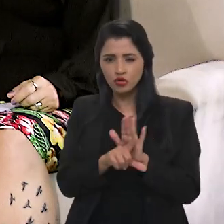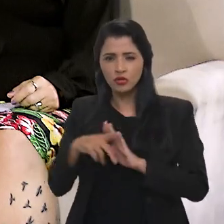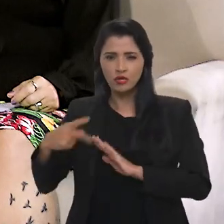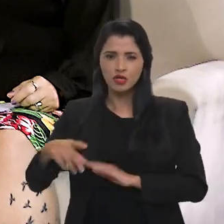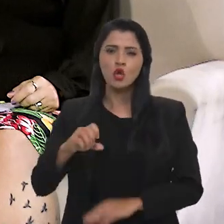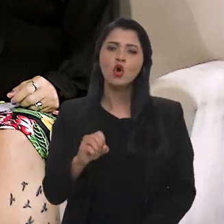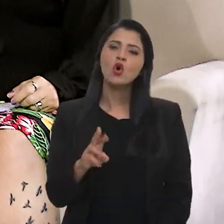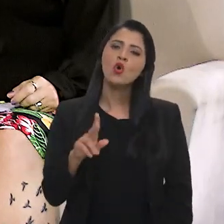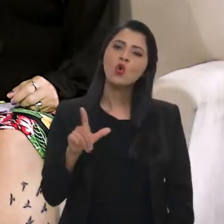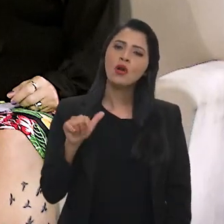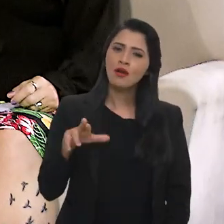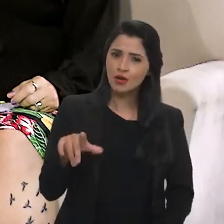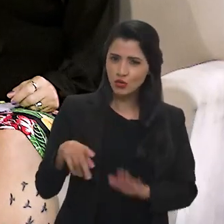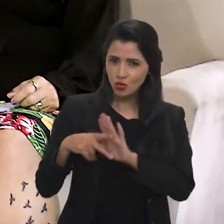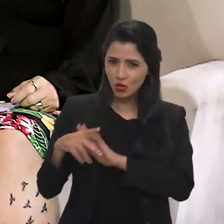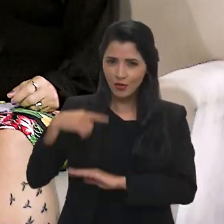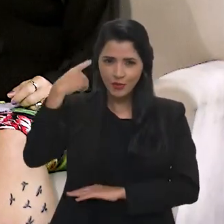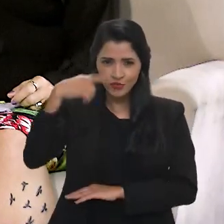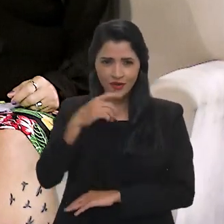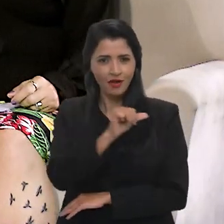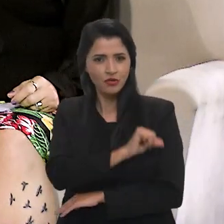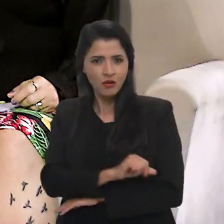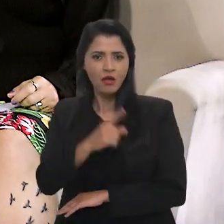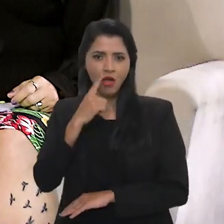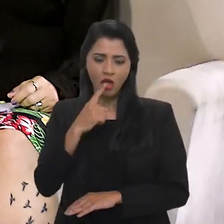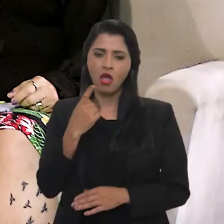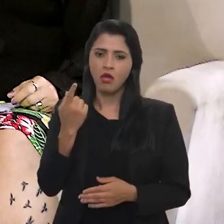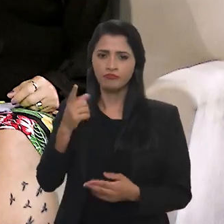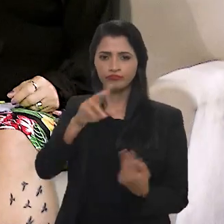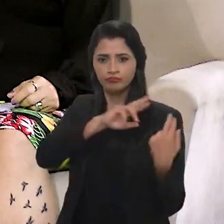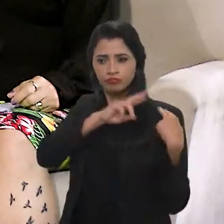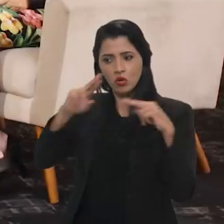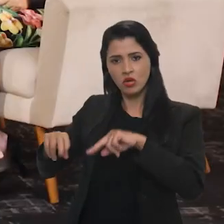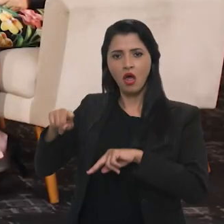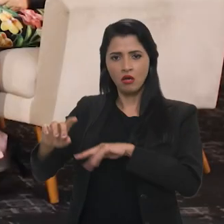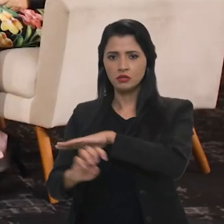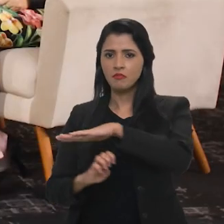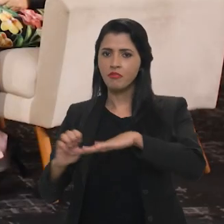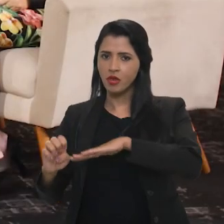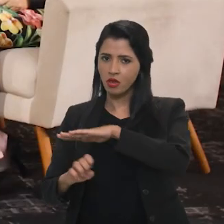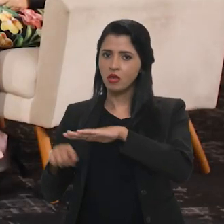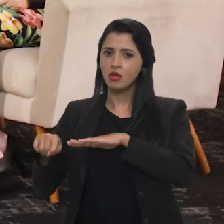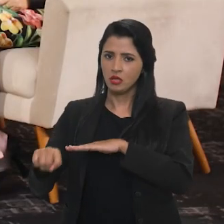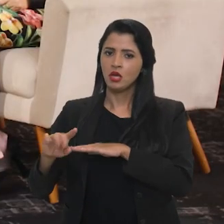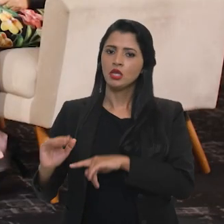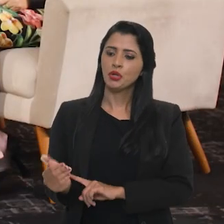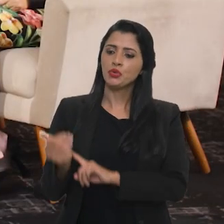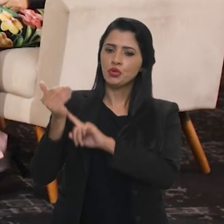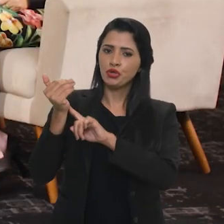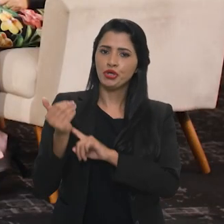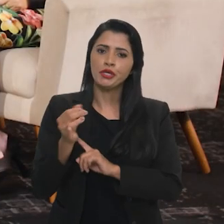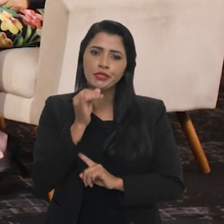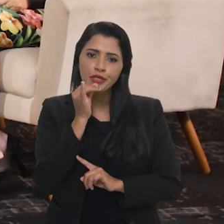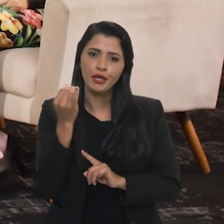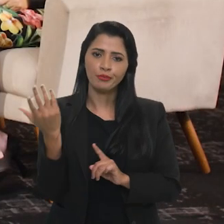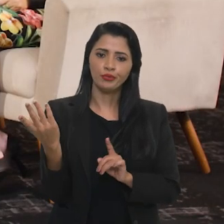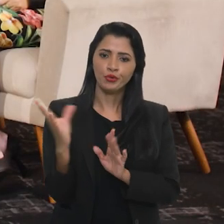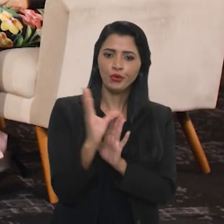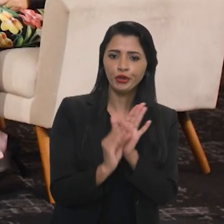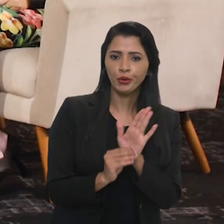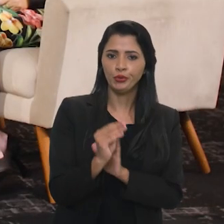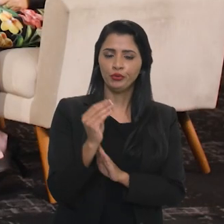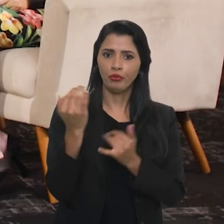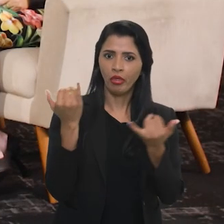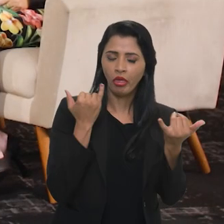PCDB do Rio de Janeiro, é responsabilizar as big techs, no caso, pela veiculação de conteúdos